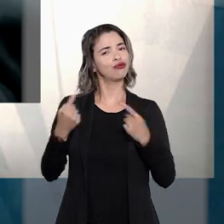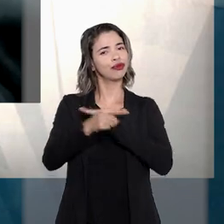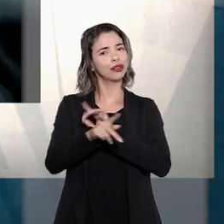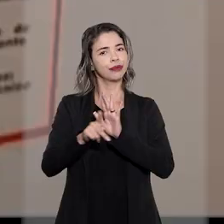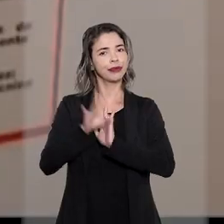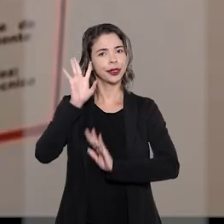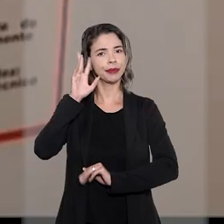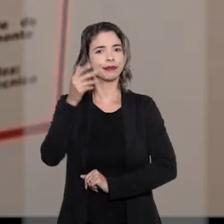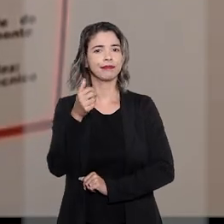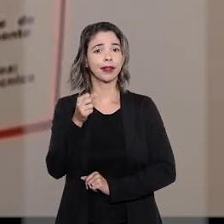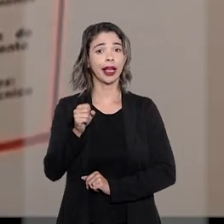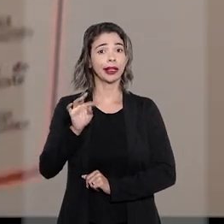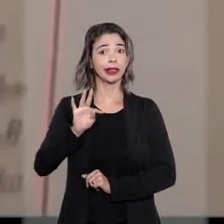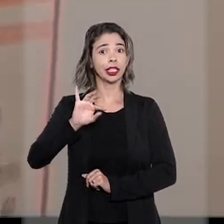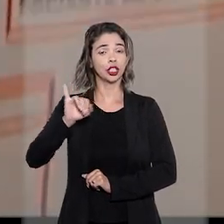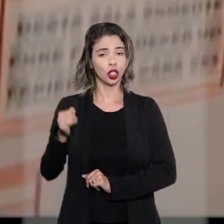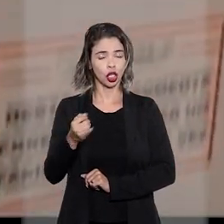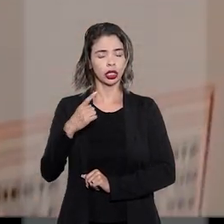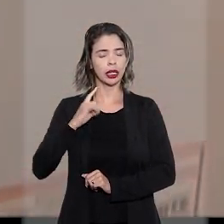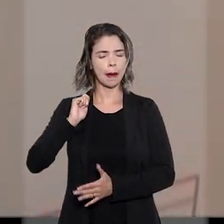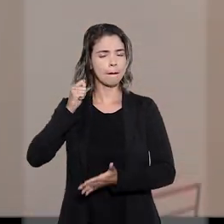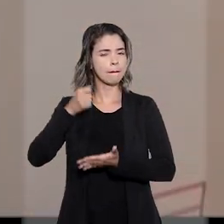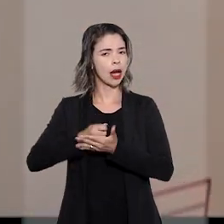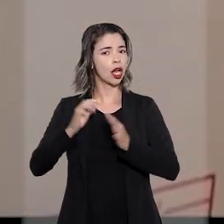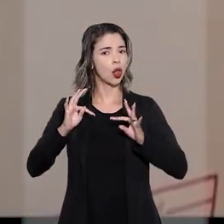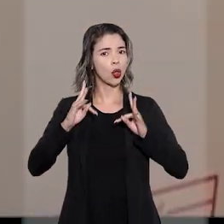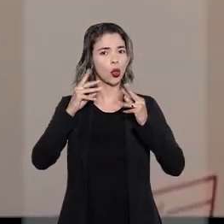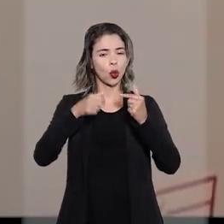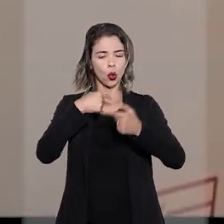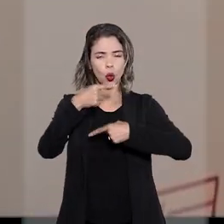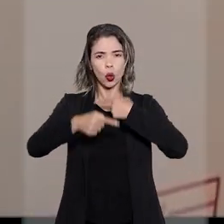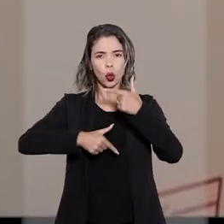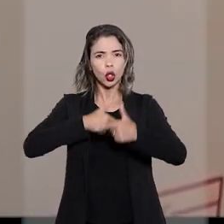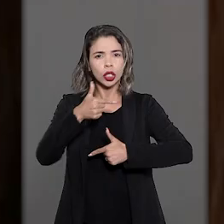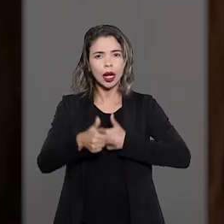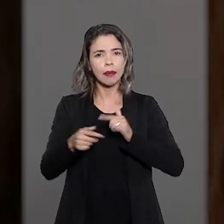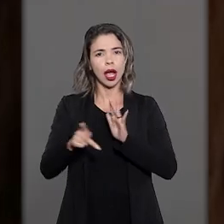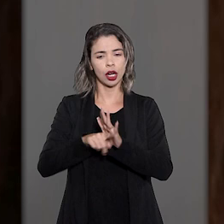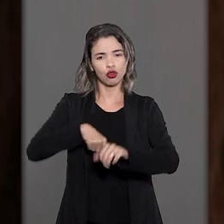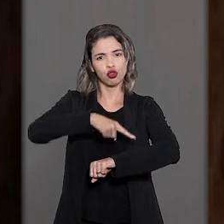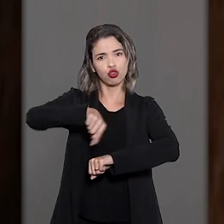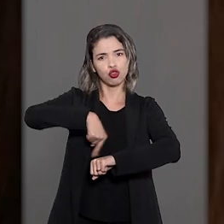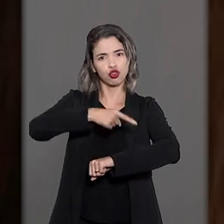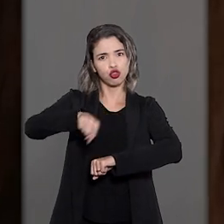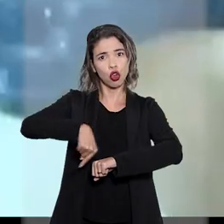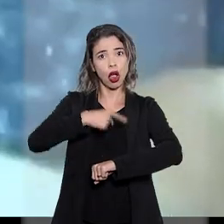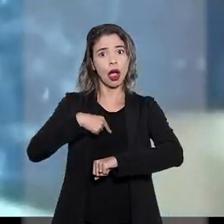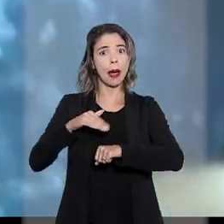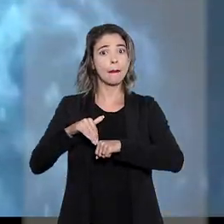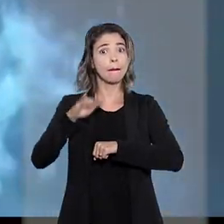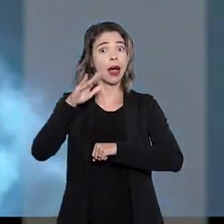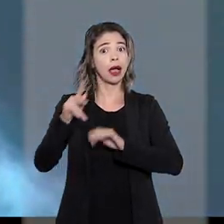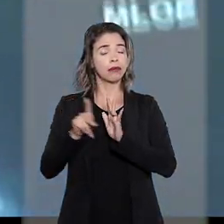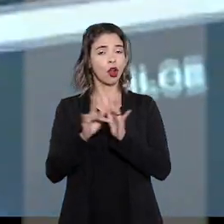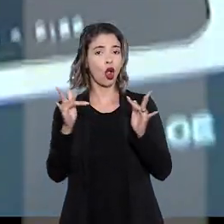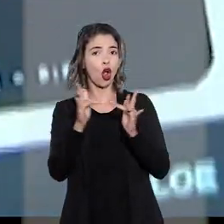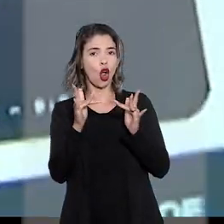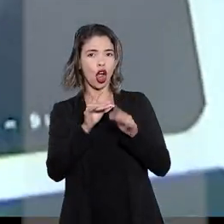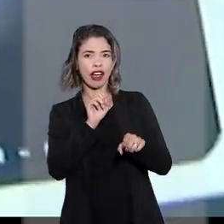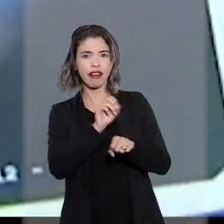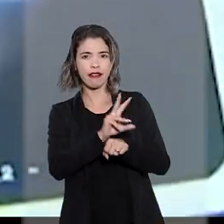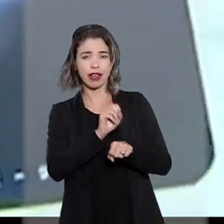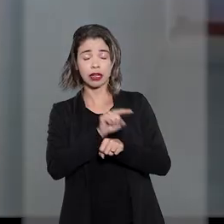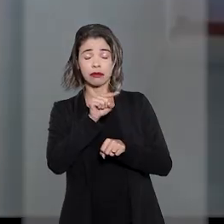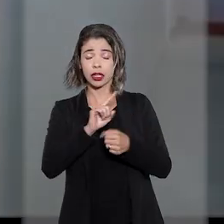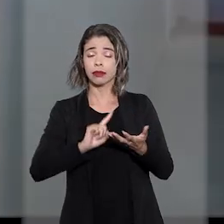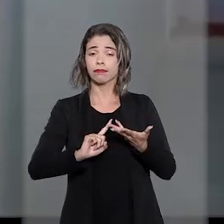STJ, para o qual o pagamento integral das horas extras realizadas pelo servidor exposto à radiação é uma